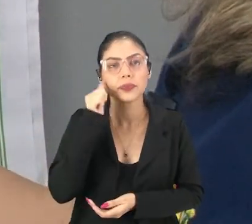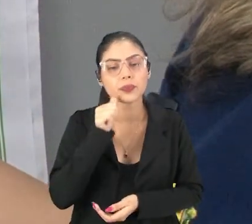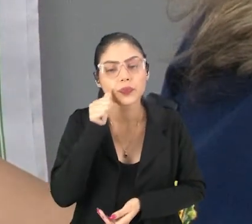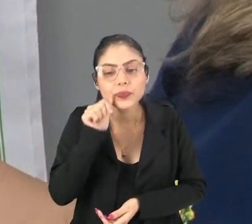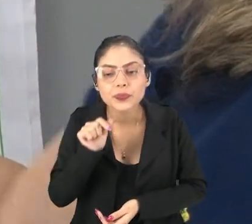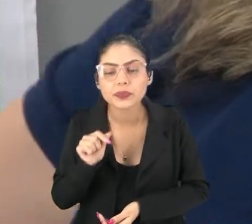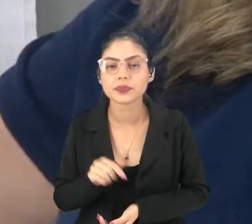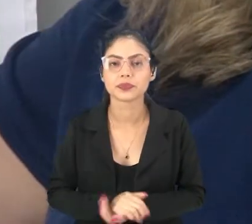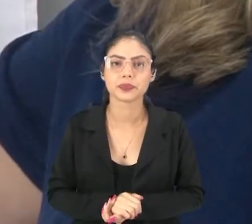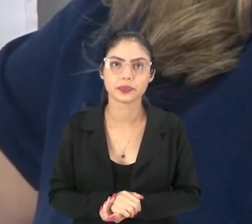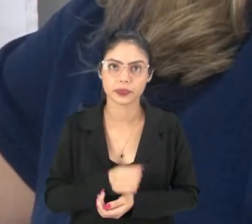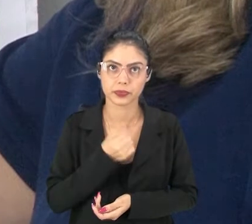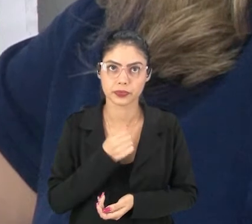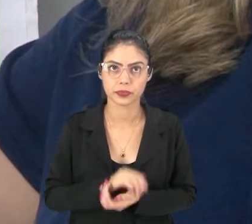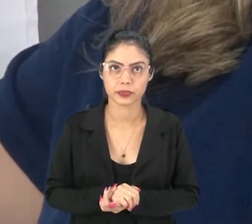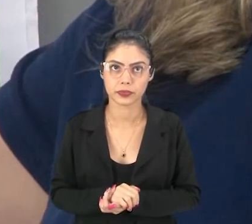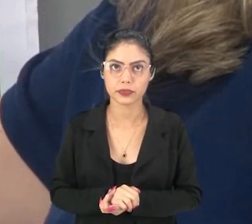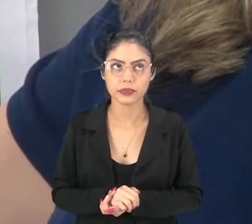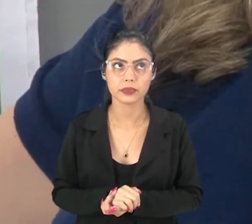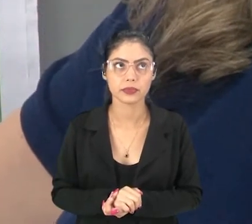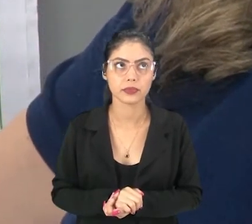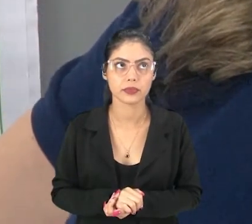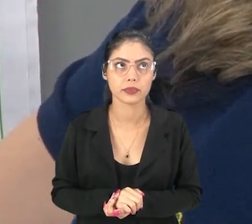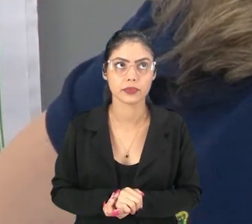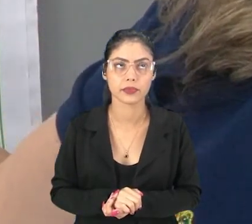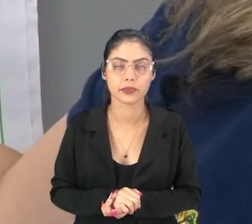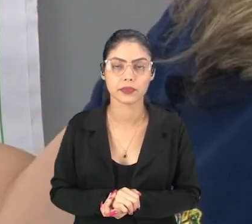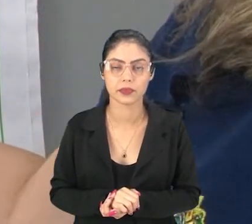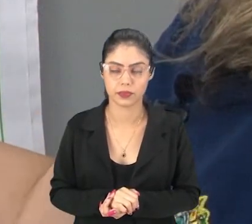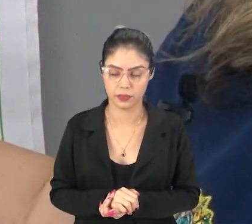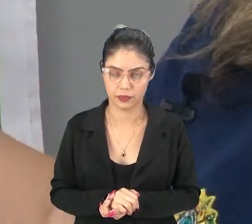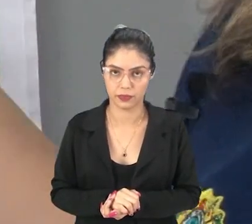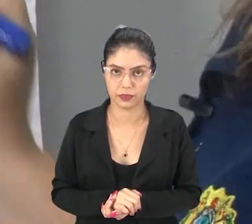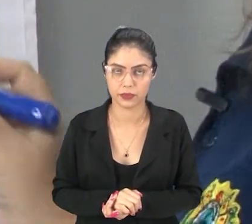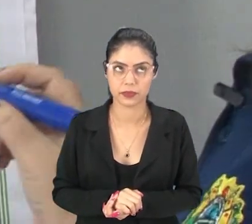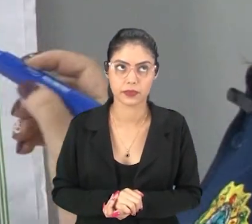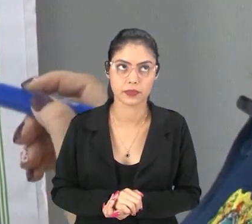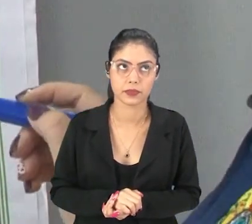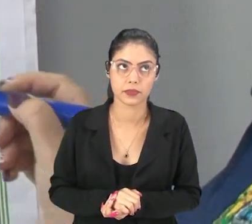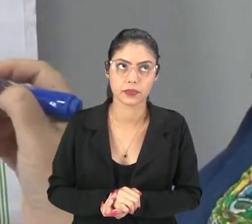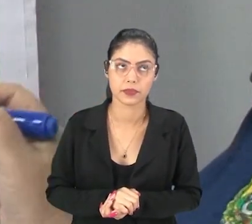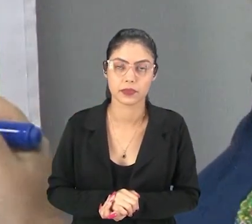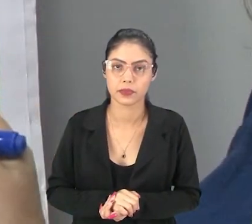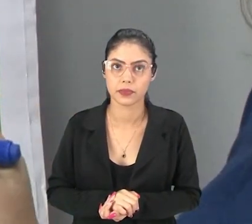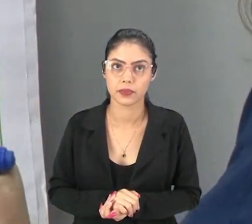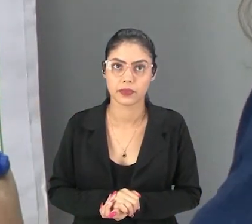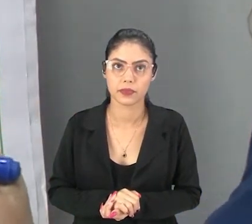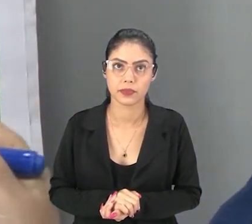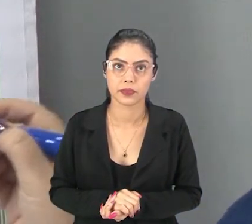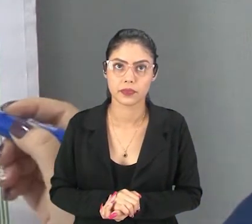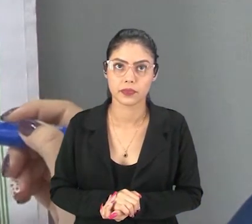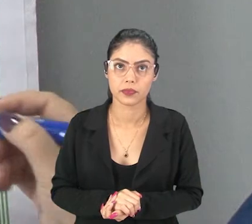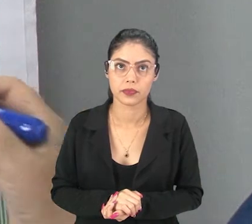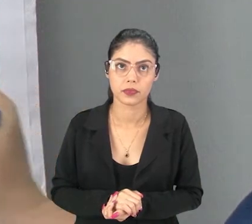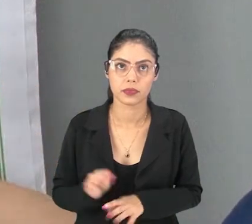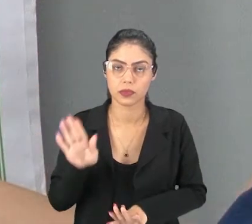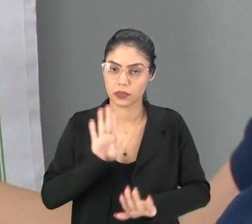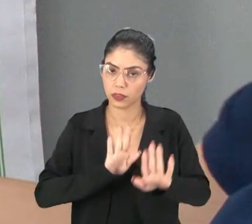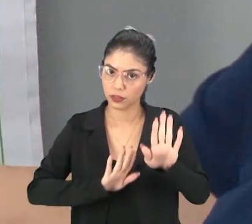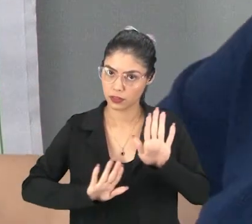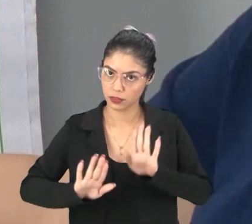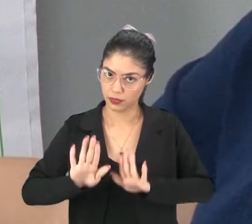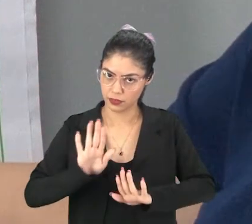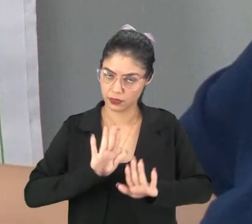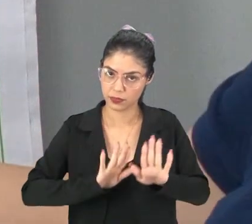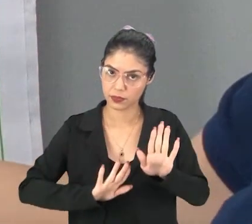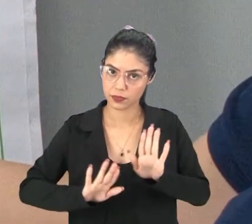Menino Deixa eu passar aqui Pra ficar mais bonitinho Rima com Menino Nós temos aqui